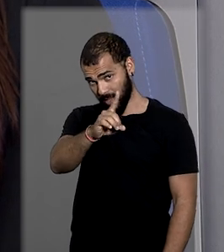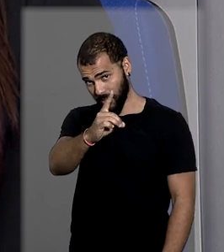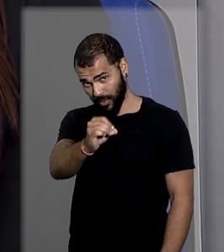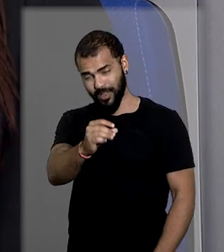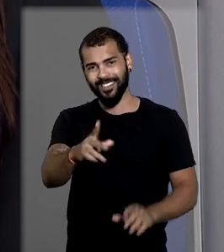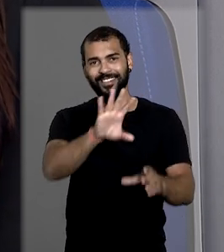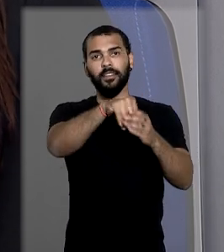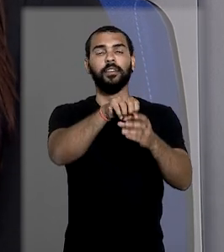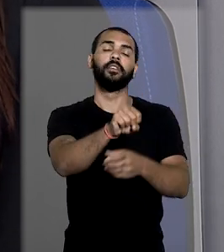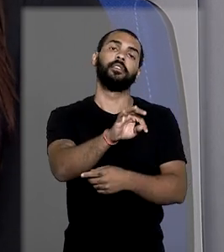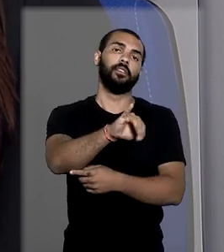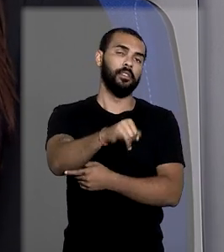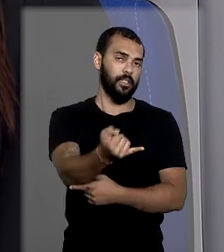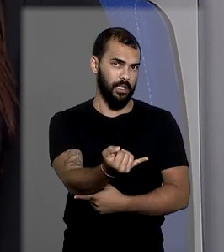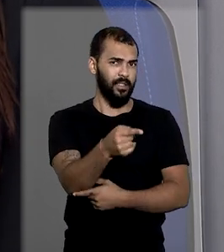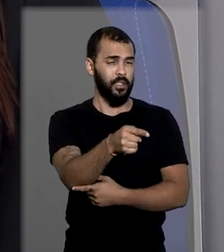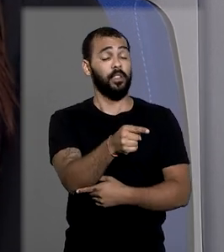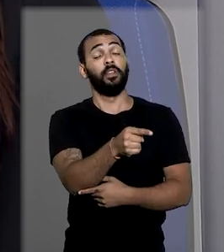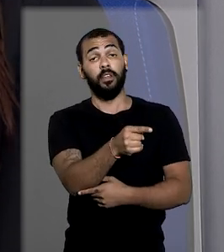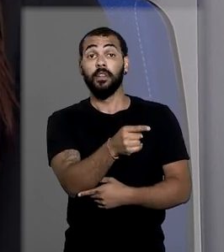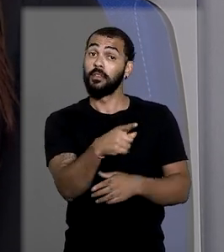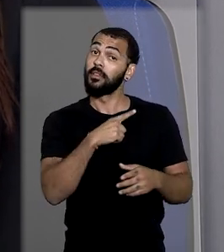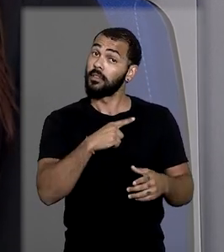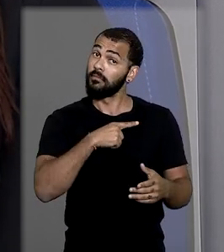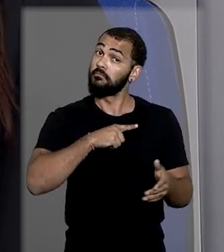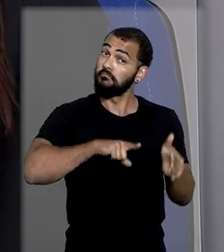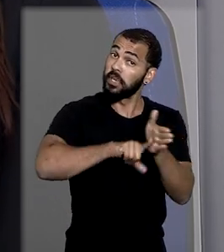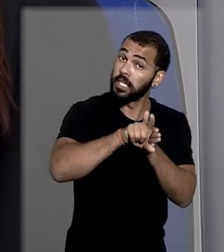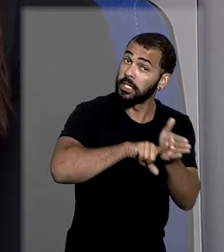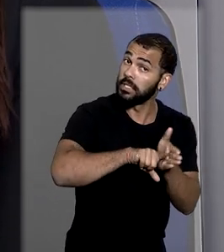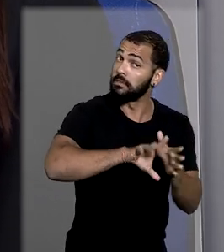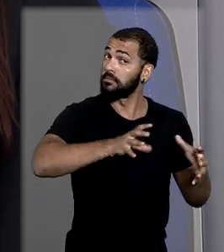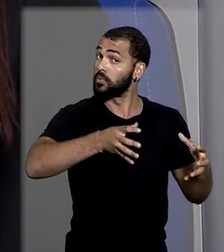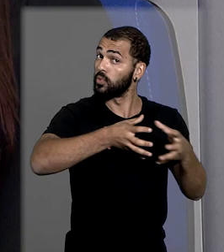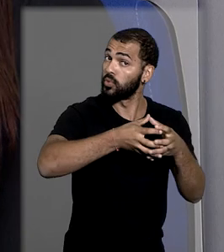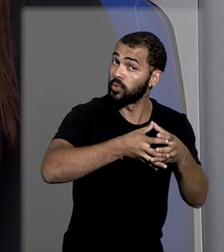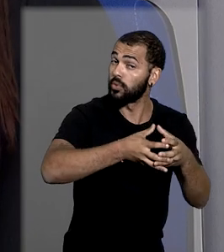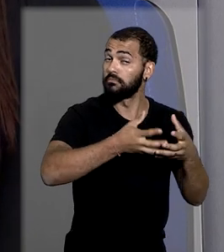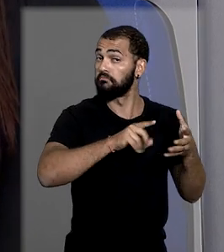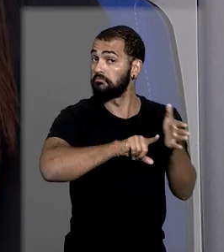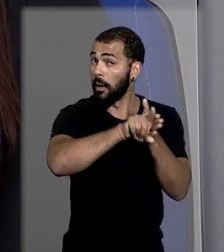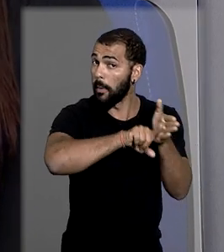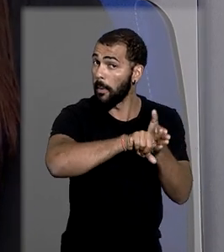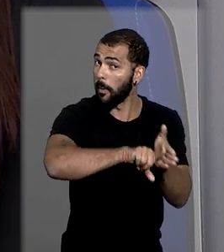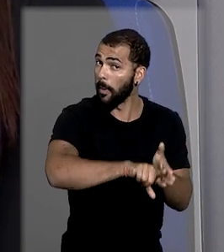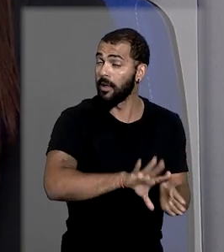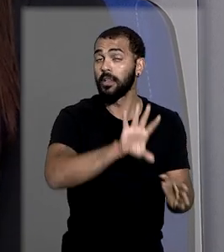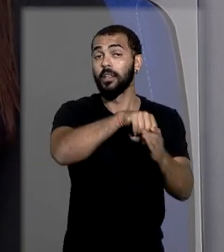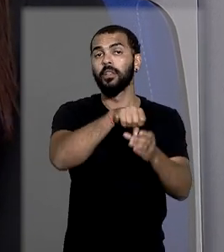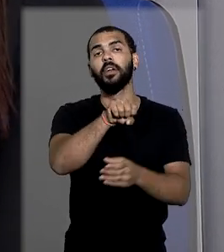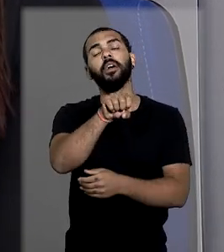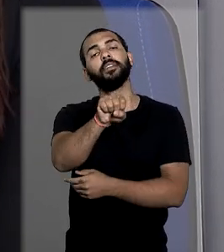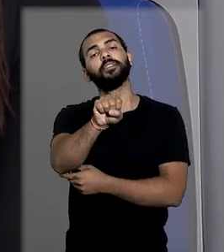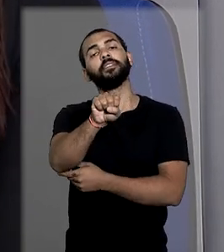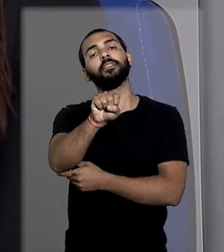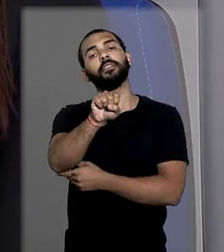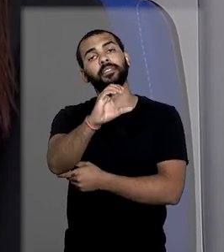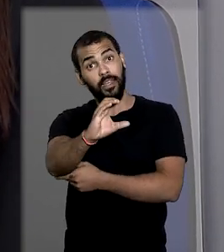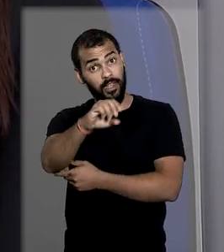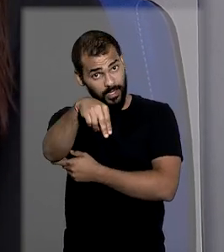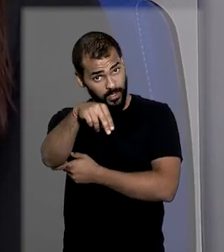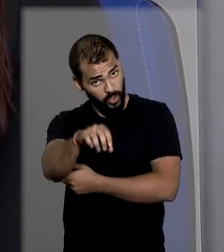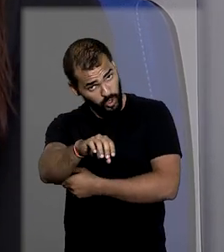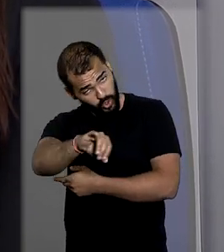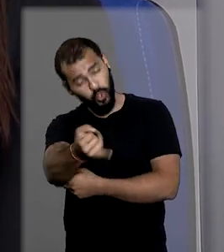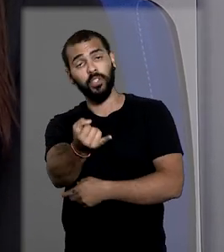STJ, ela é objeto, inclusive, de estudos, de grupos de trabalho no CNJ e tem